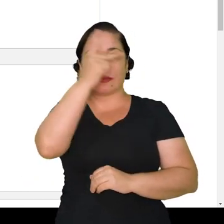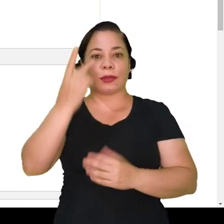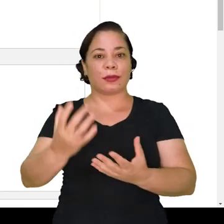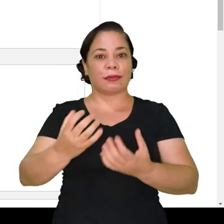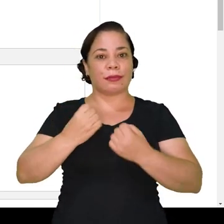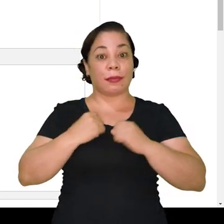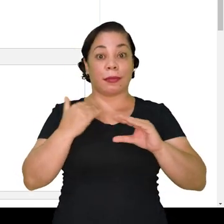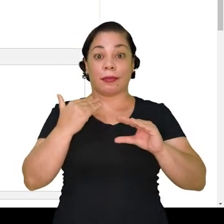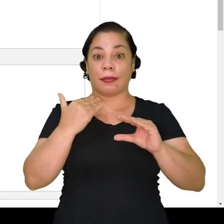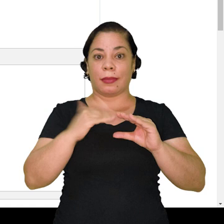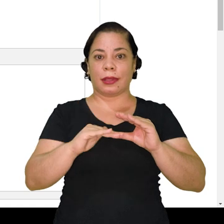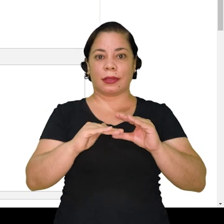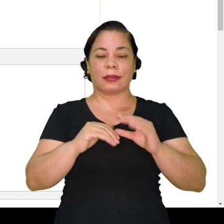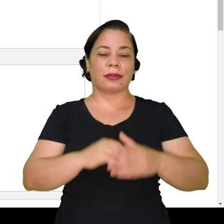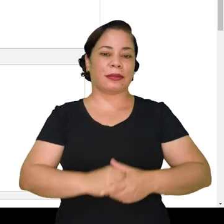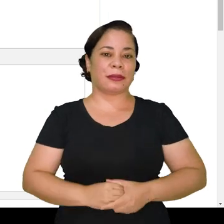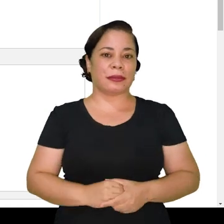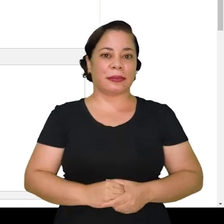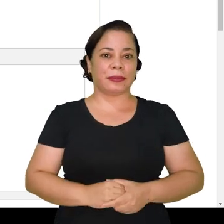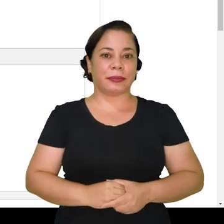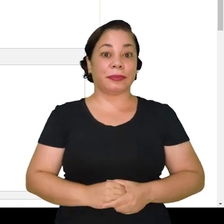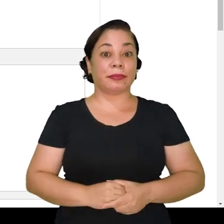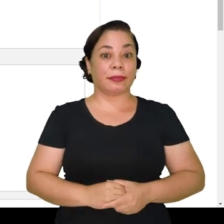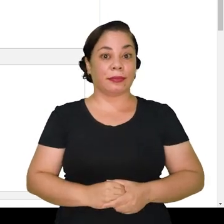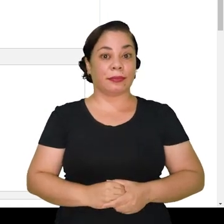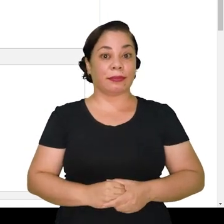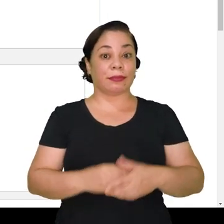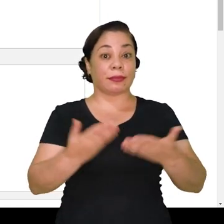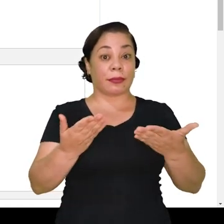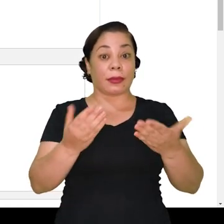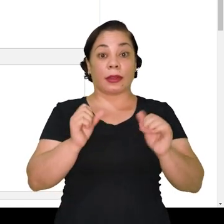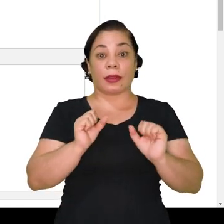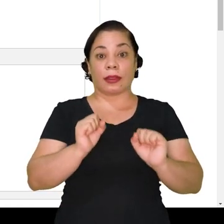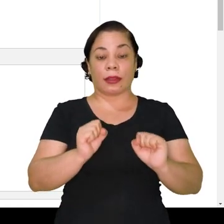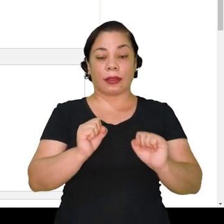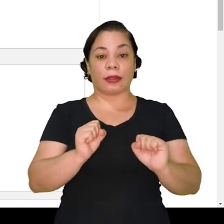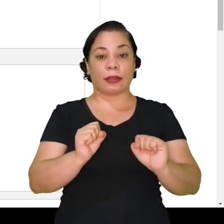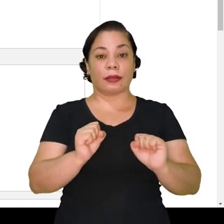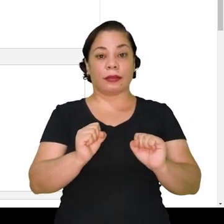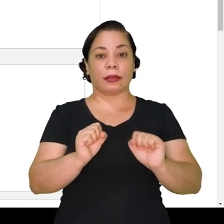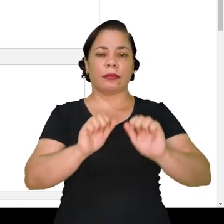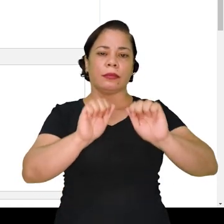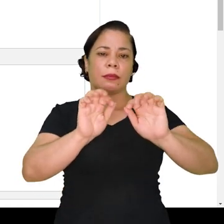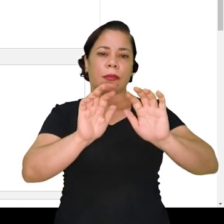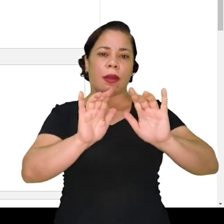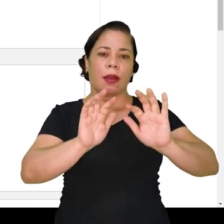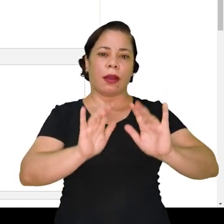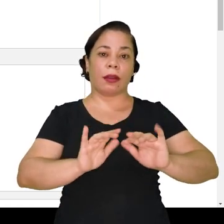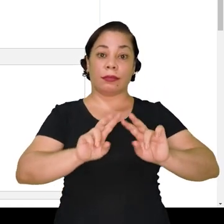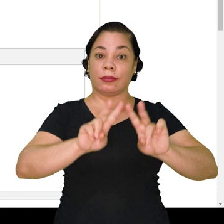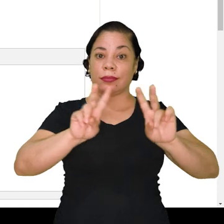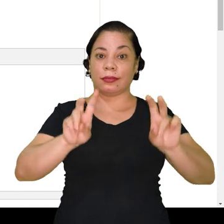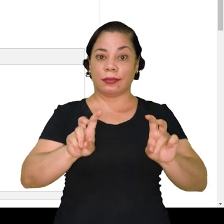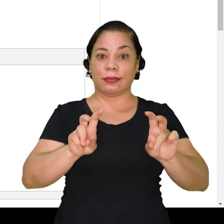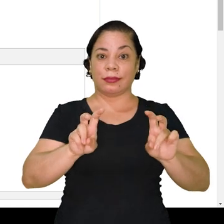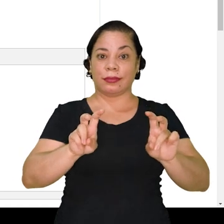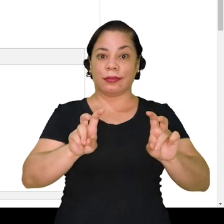recebam a mensagem sem necessidade. Aqui, você pode, então, escrever o assunto,